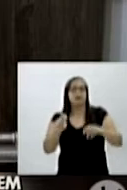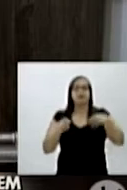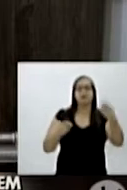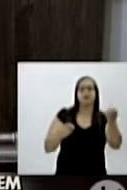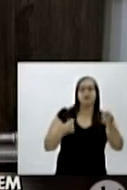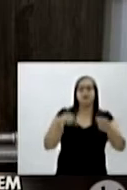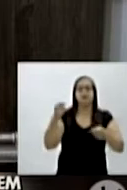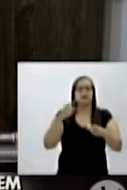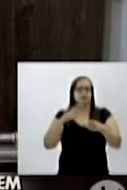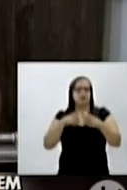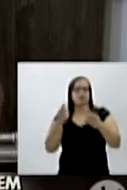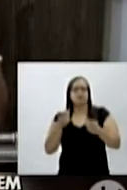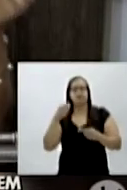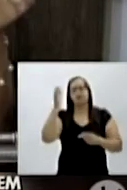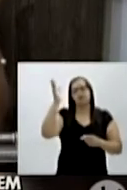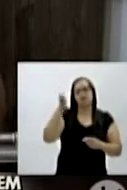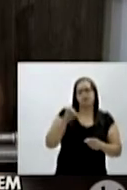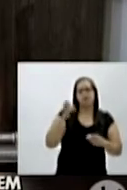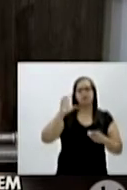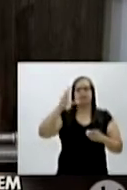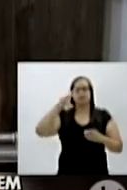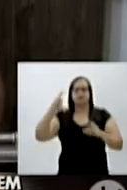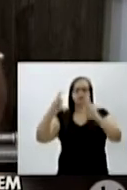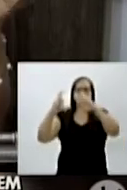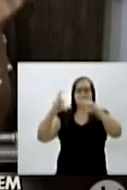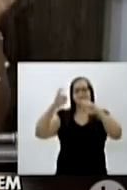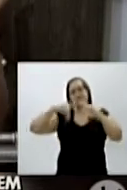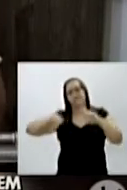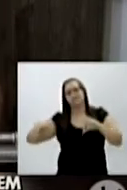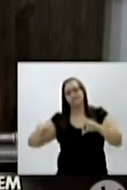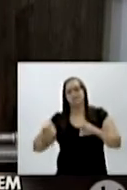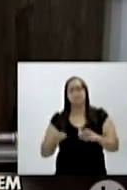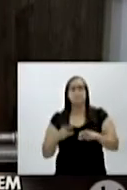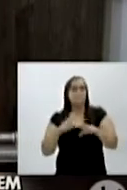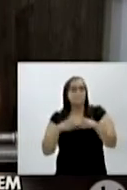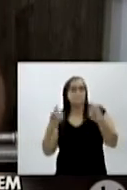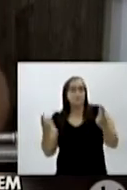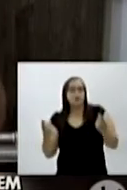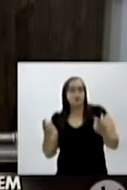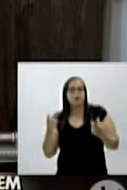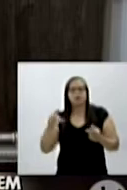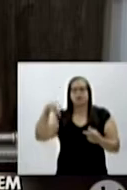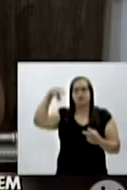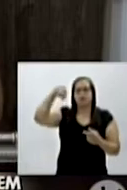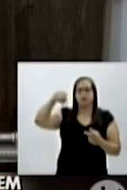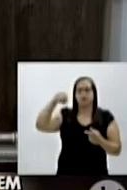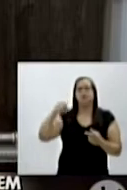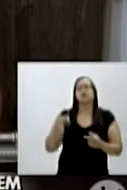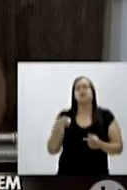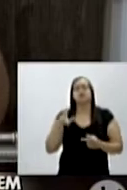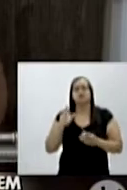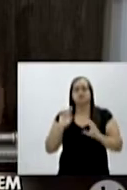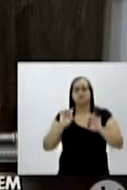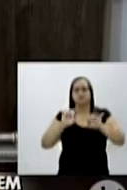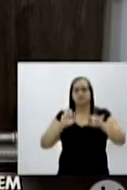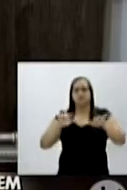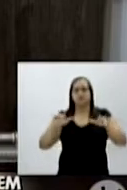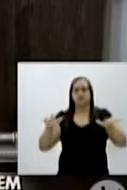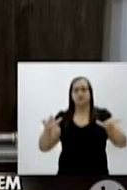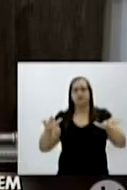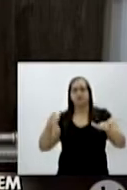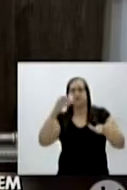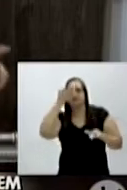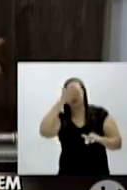para ela do sinal de mais, do sinal de menos, sinal de chave, sinal de cochete. Porque tem o sinal à tinta e o sinal em braile de todos